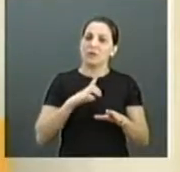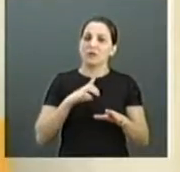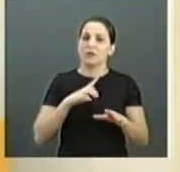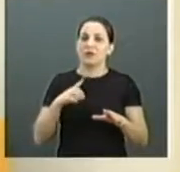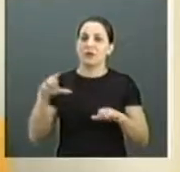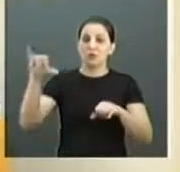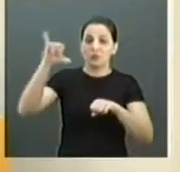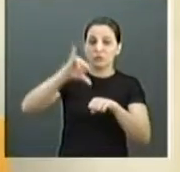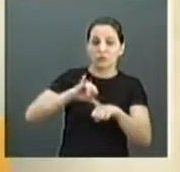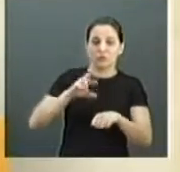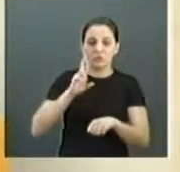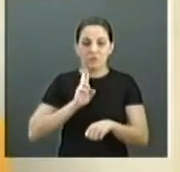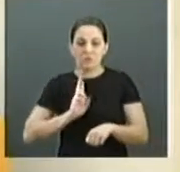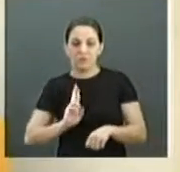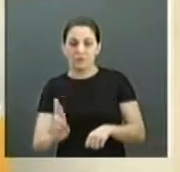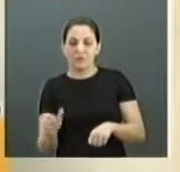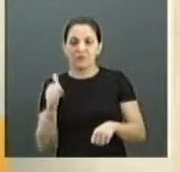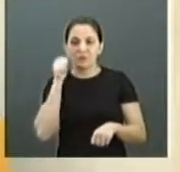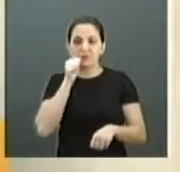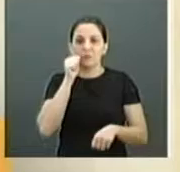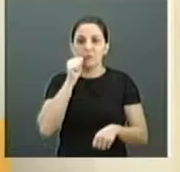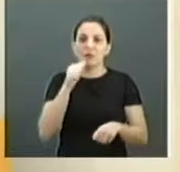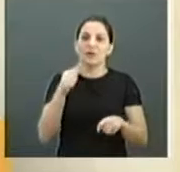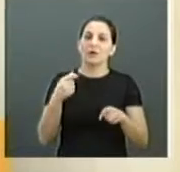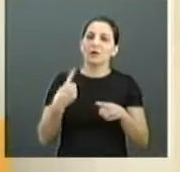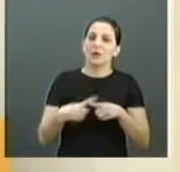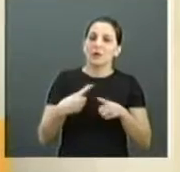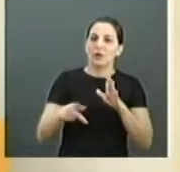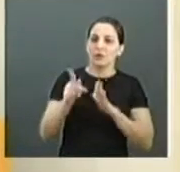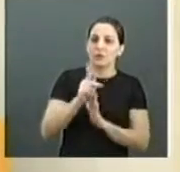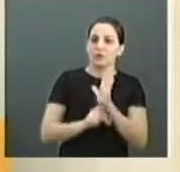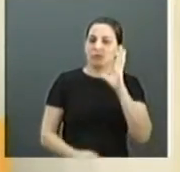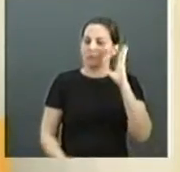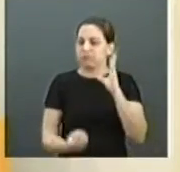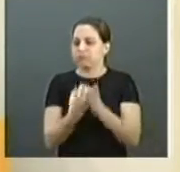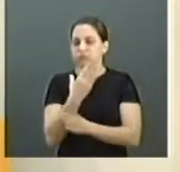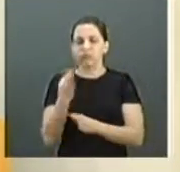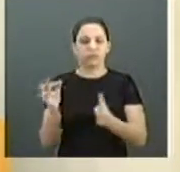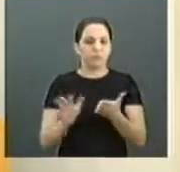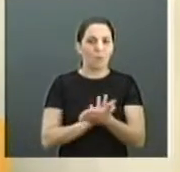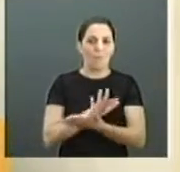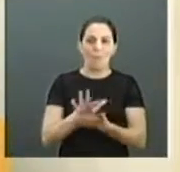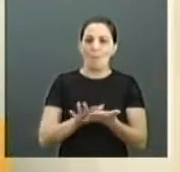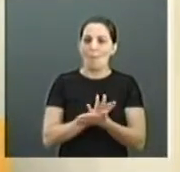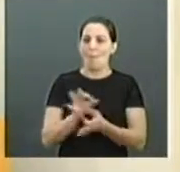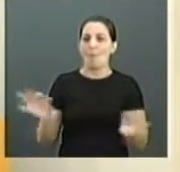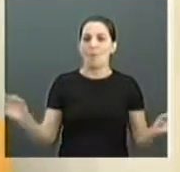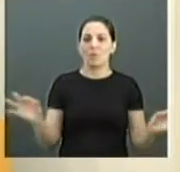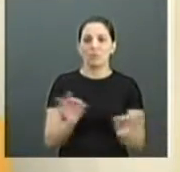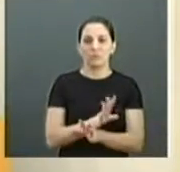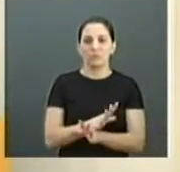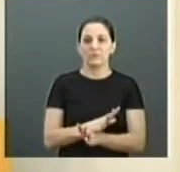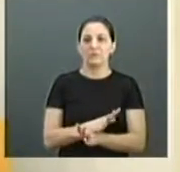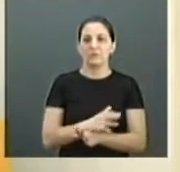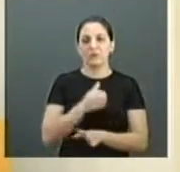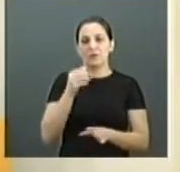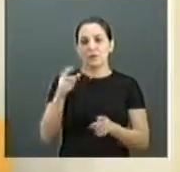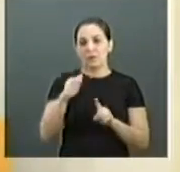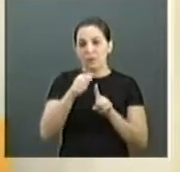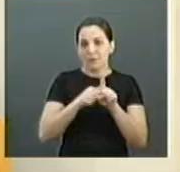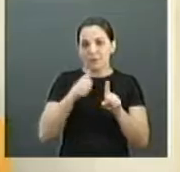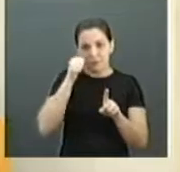de referência da mulher, porque os projetos não acontecem. Recentemente, a gente viu aqui, na discussão sobre o mês da mulher, a